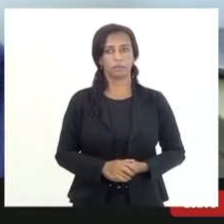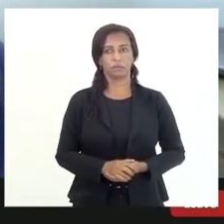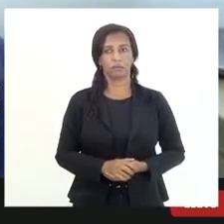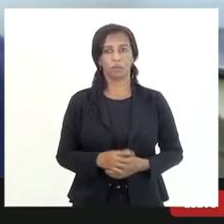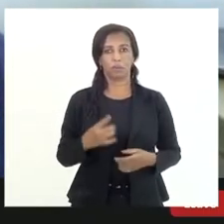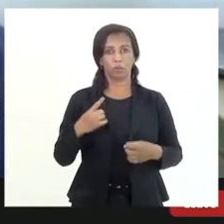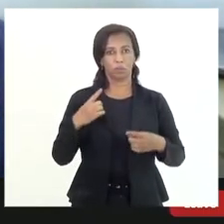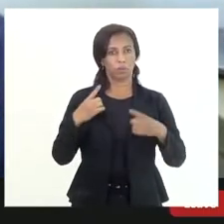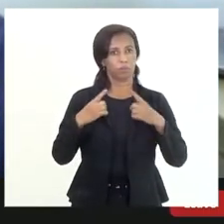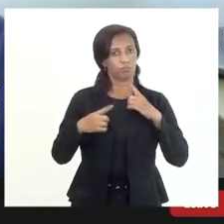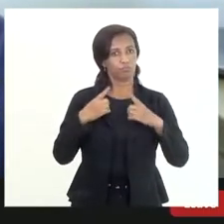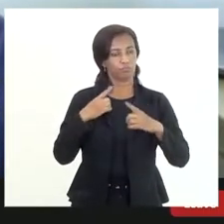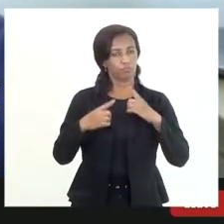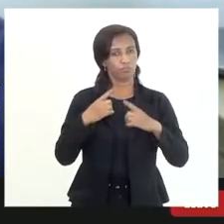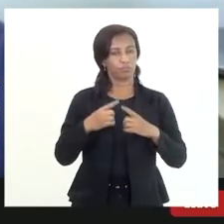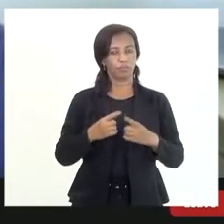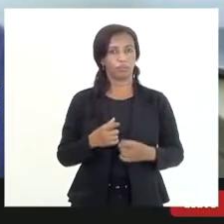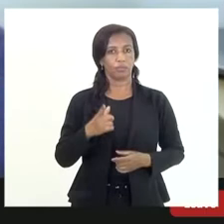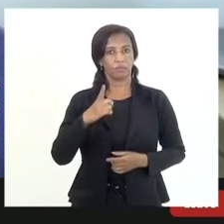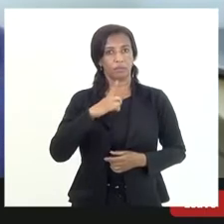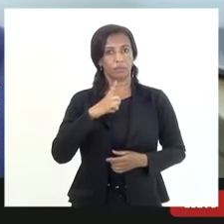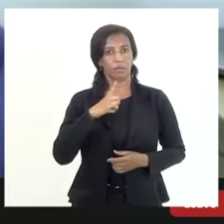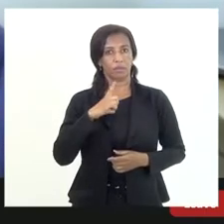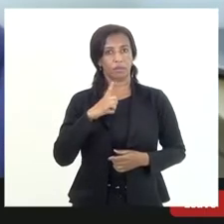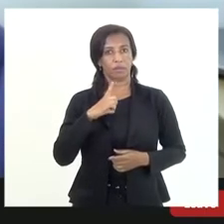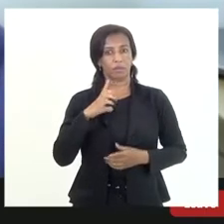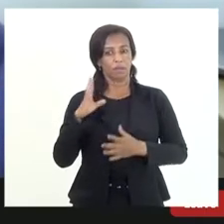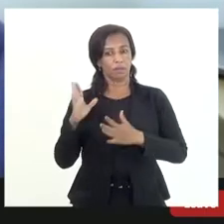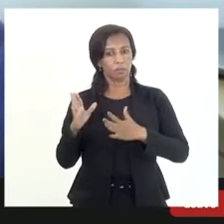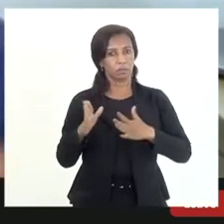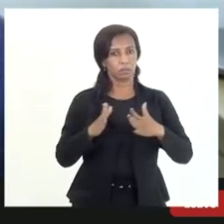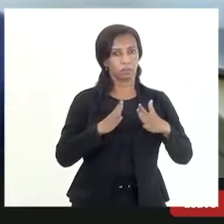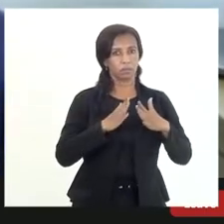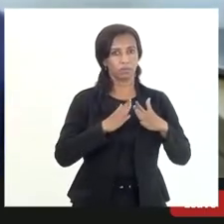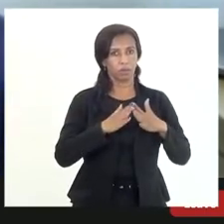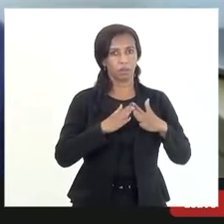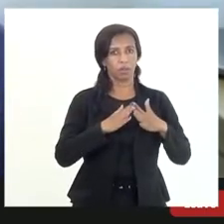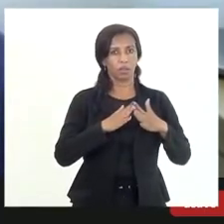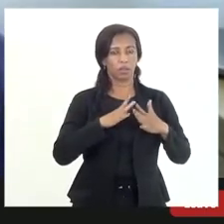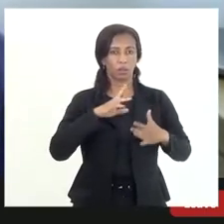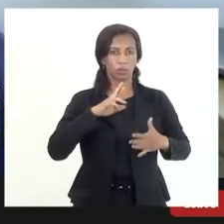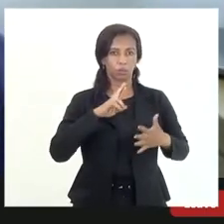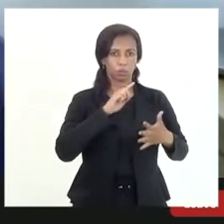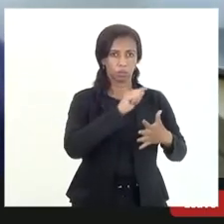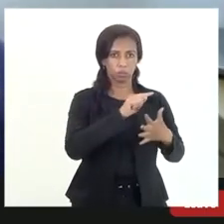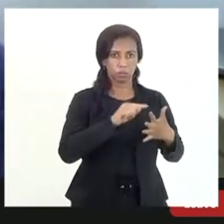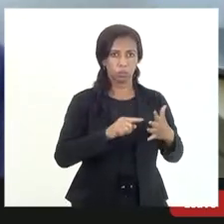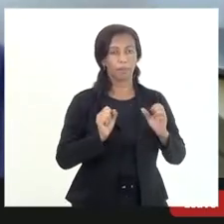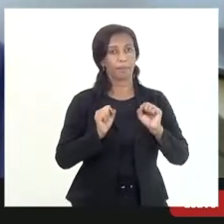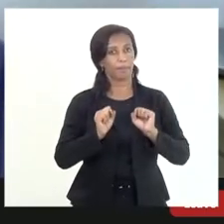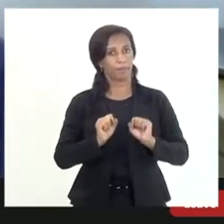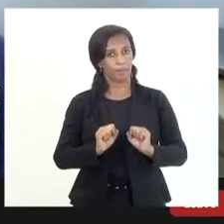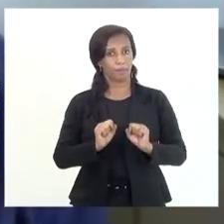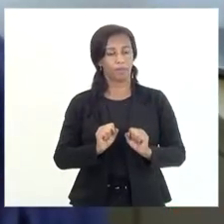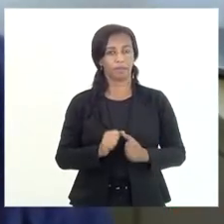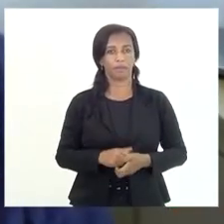discussão e tentarmos chegar a alguns pontos que possam